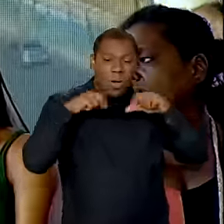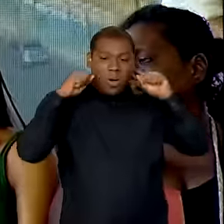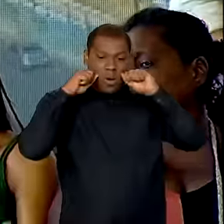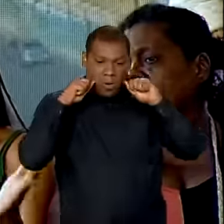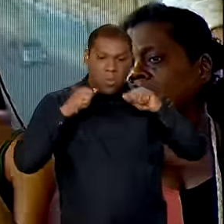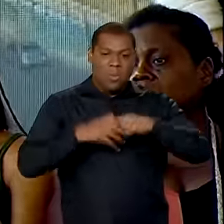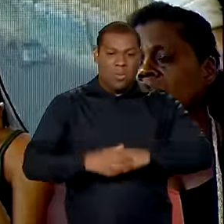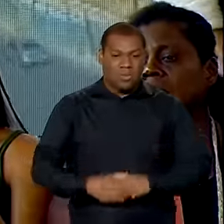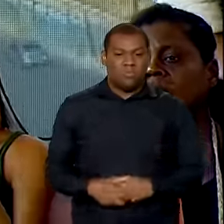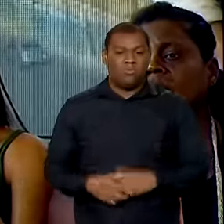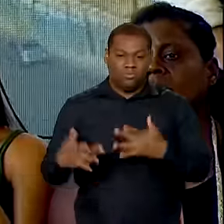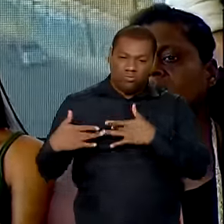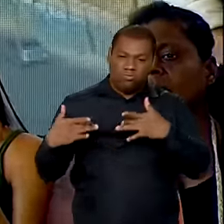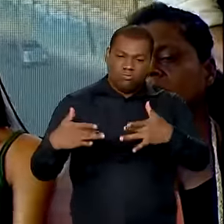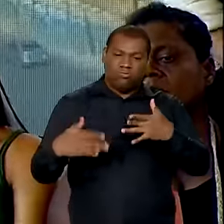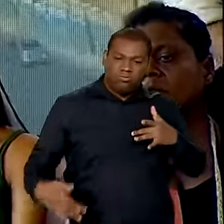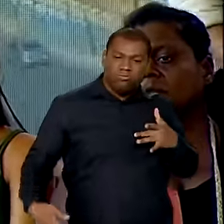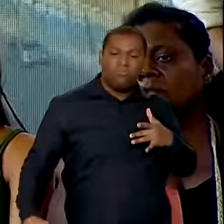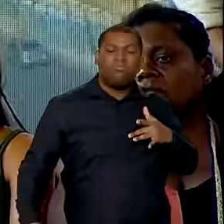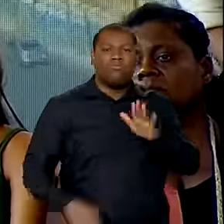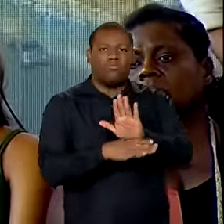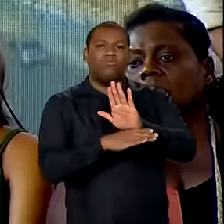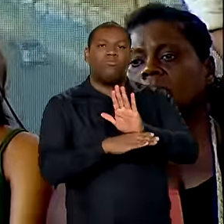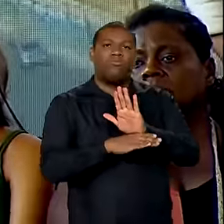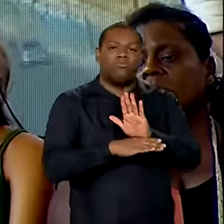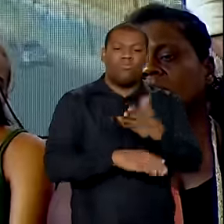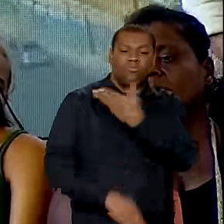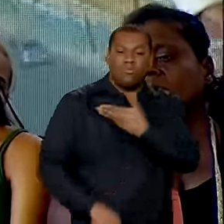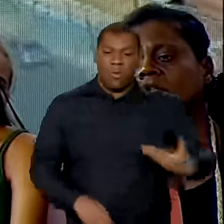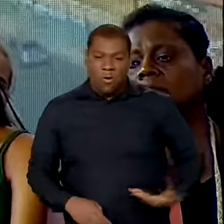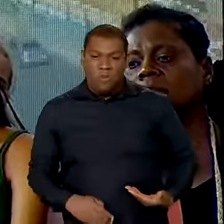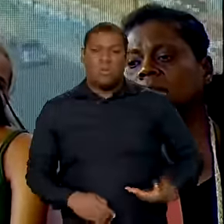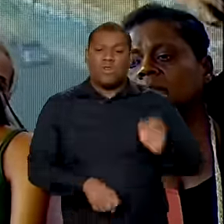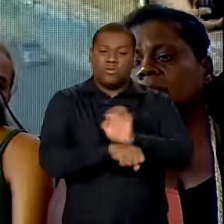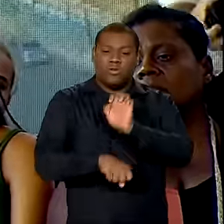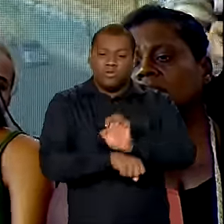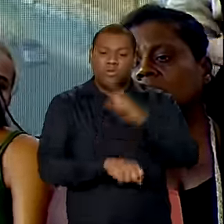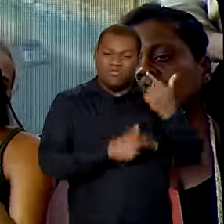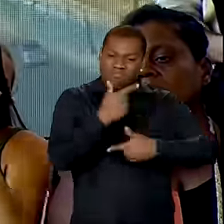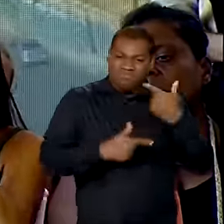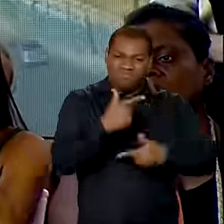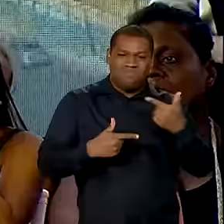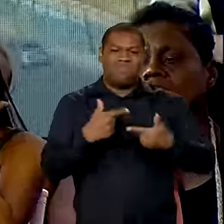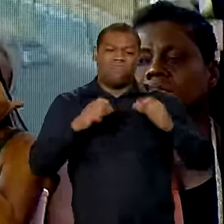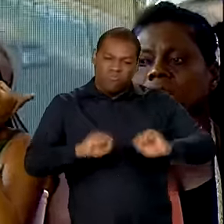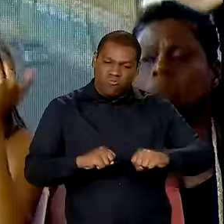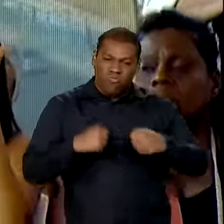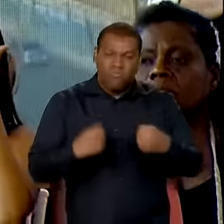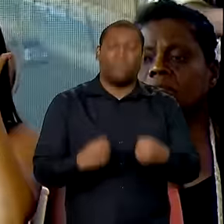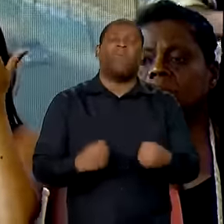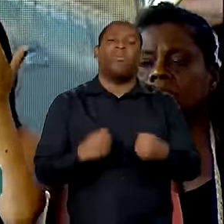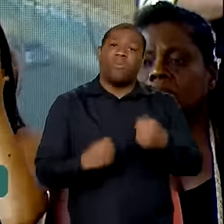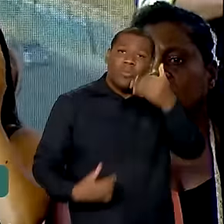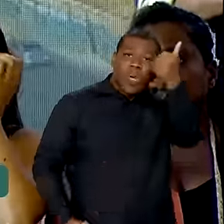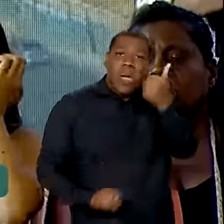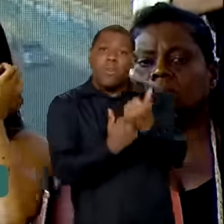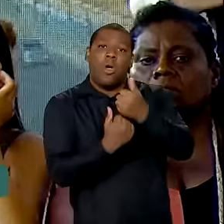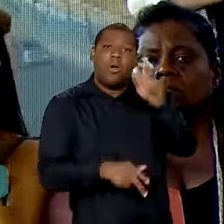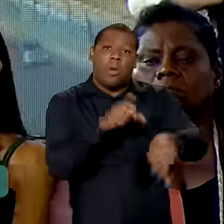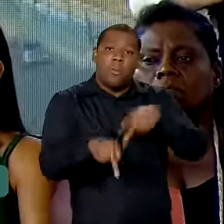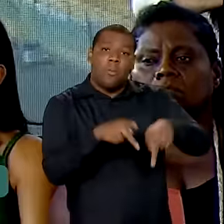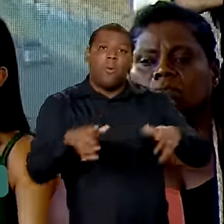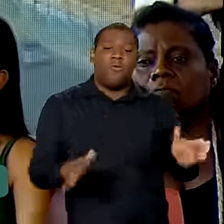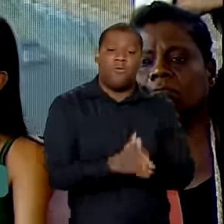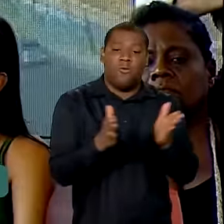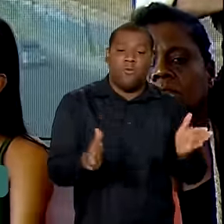porque nós temos que trabalhar unindo esforços para que o povo mais humilde